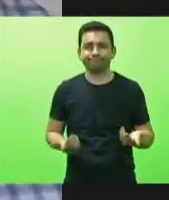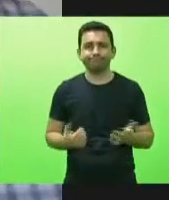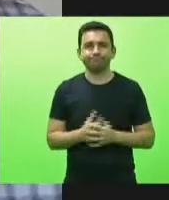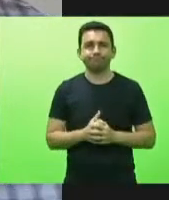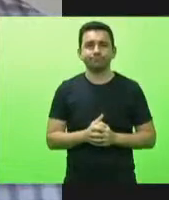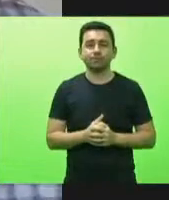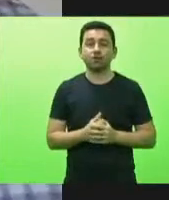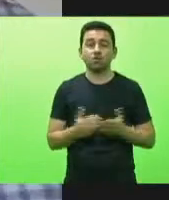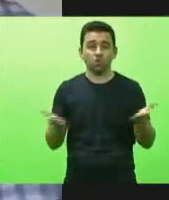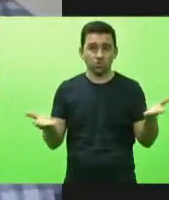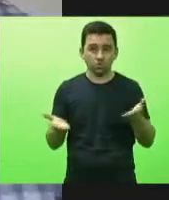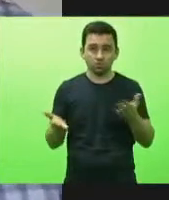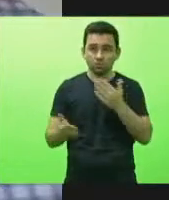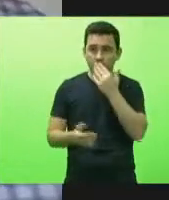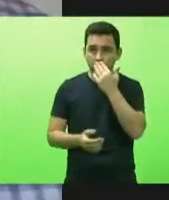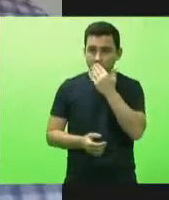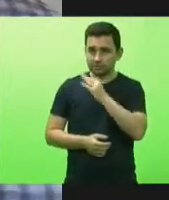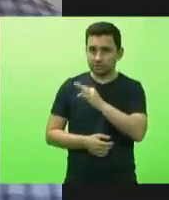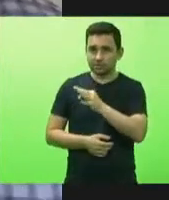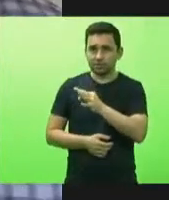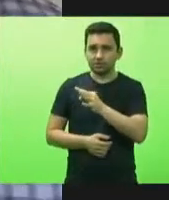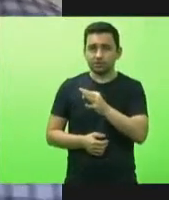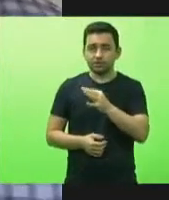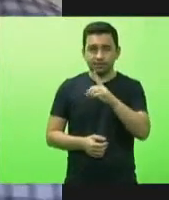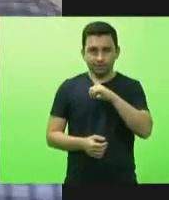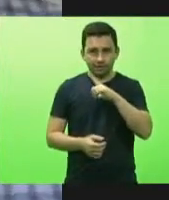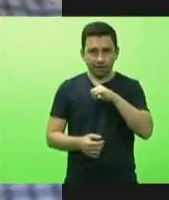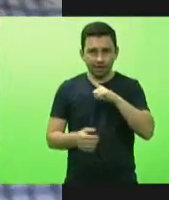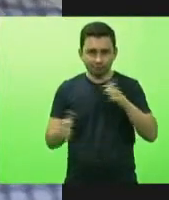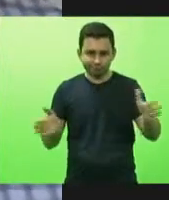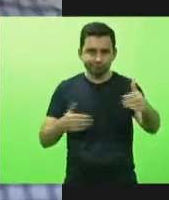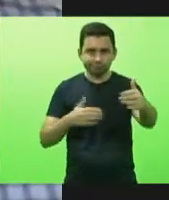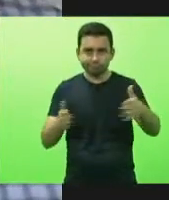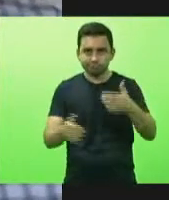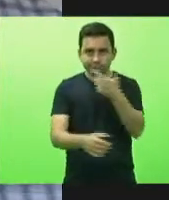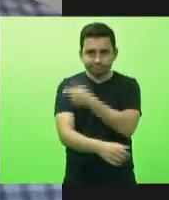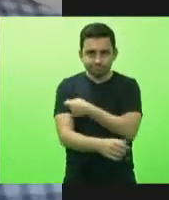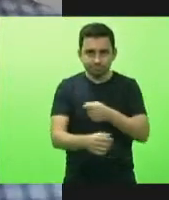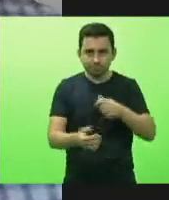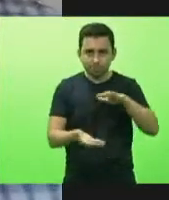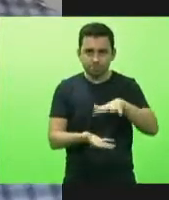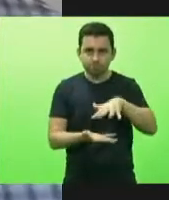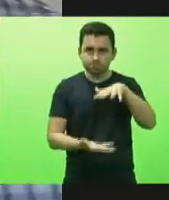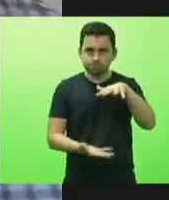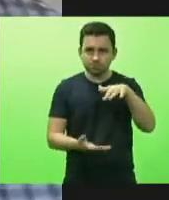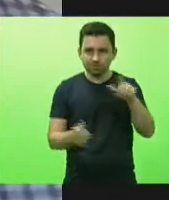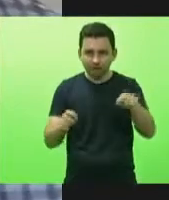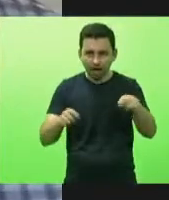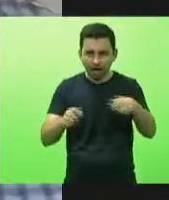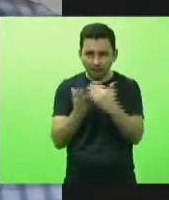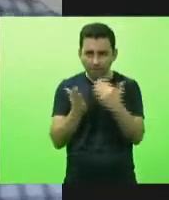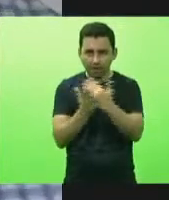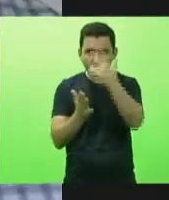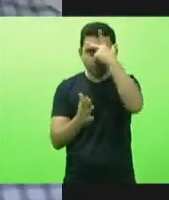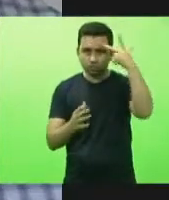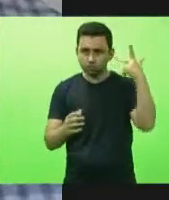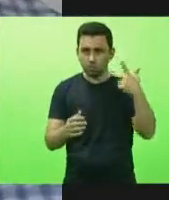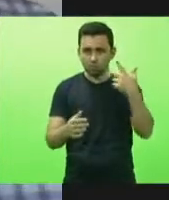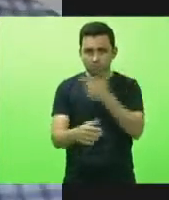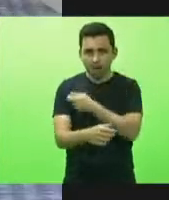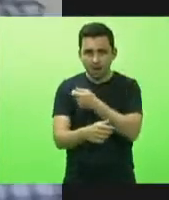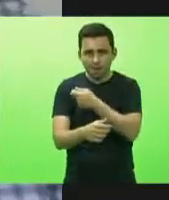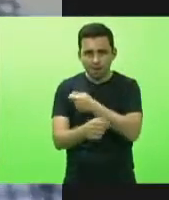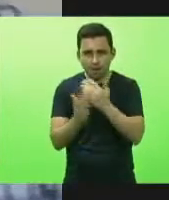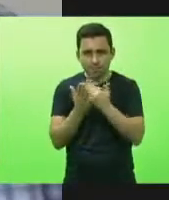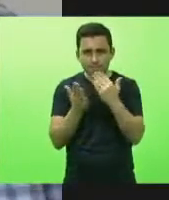temos hoje vacina disponível para nós aumentarmos o número de pessoas para aplicar essa vacina e